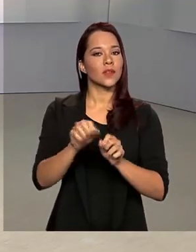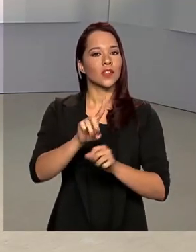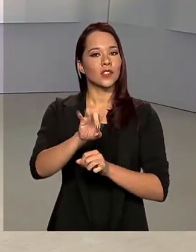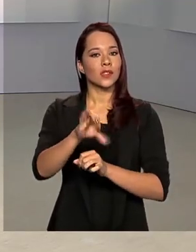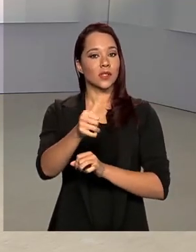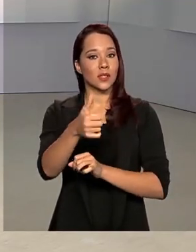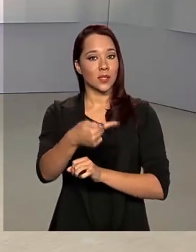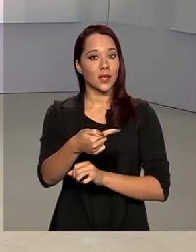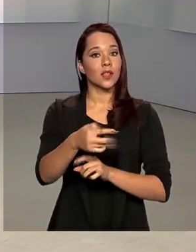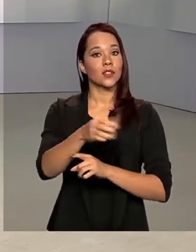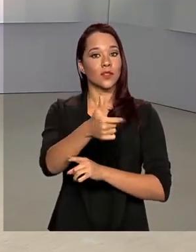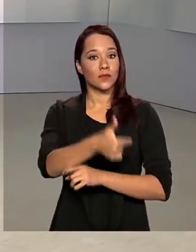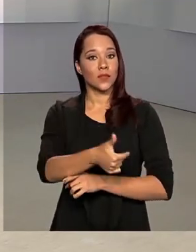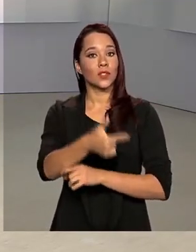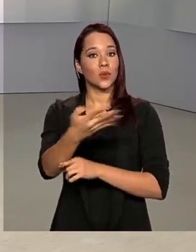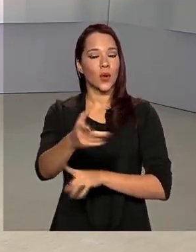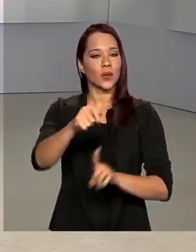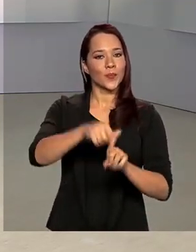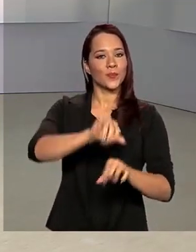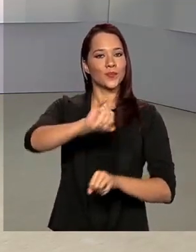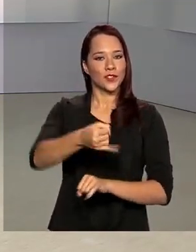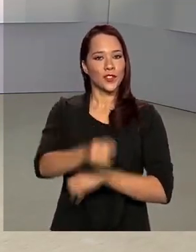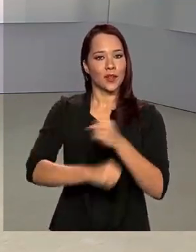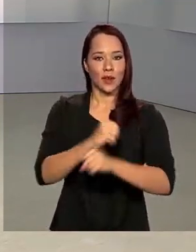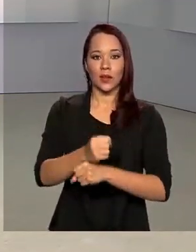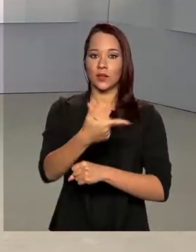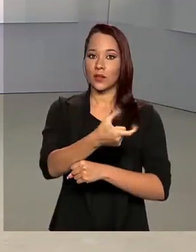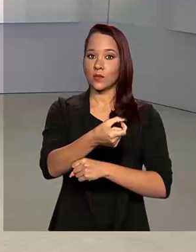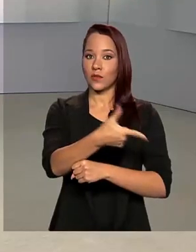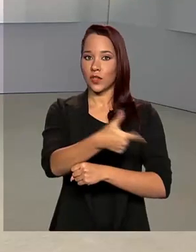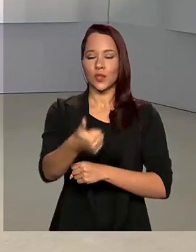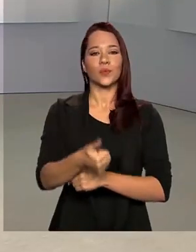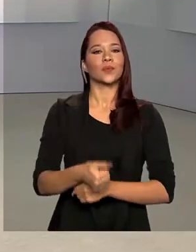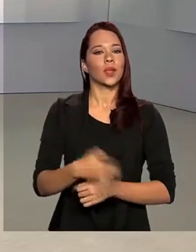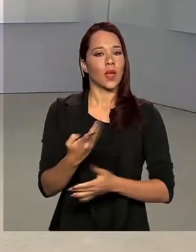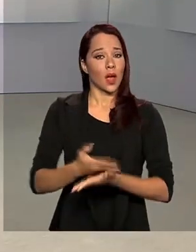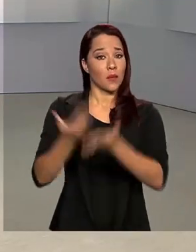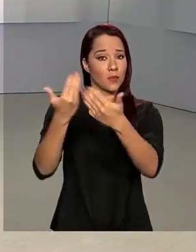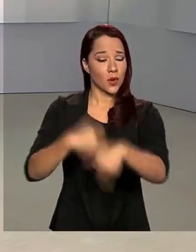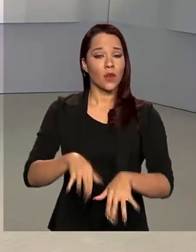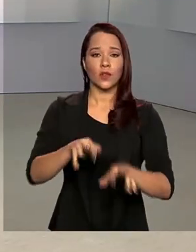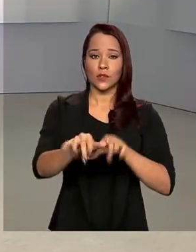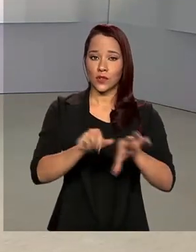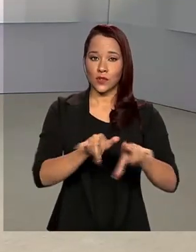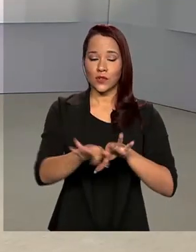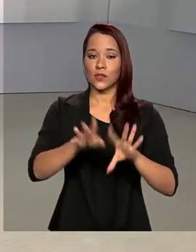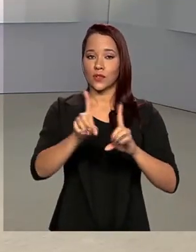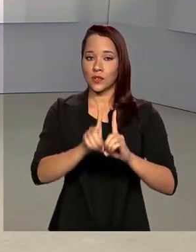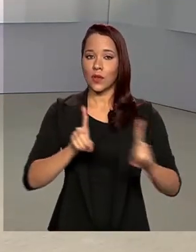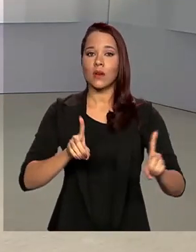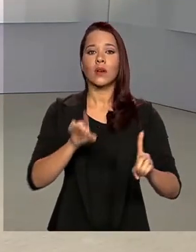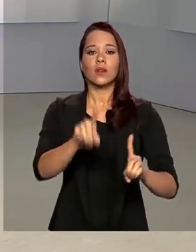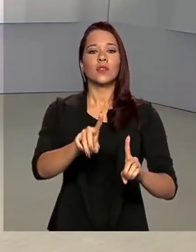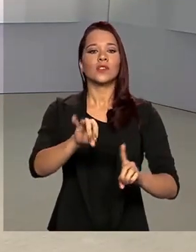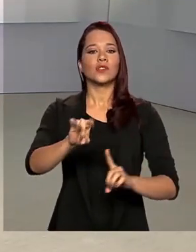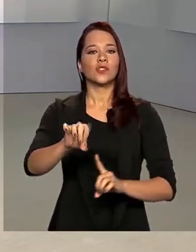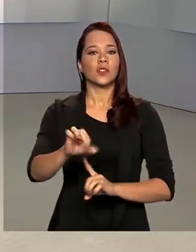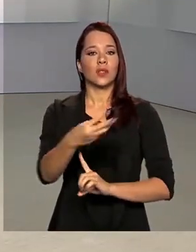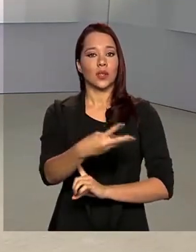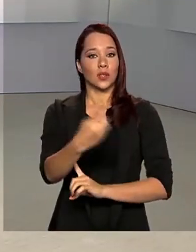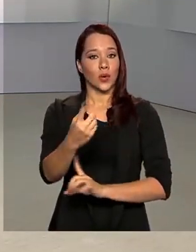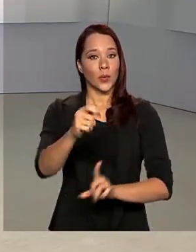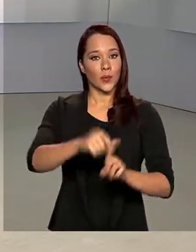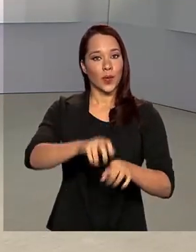17 e 24 de janeiro de 2021. O exame na versão digital vai ocorrer em 31 de